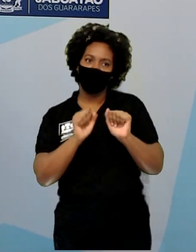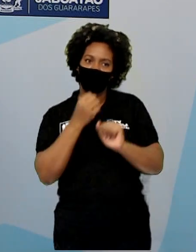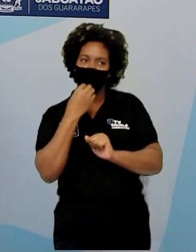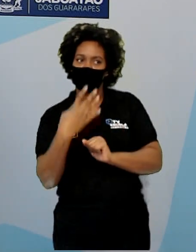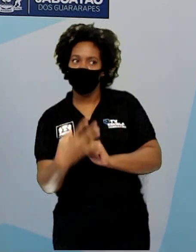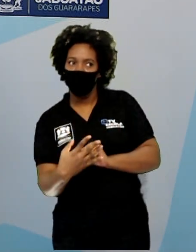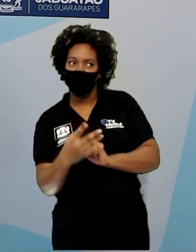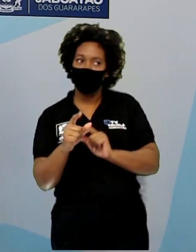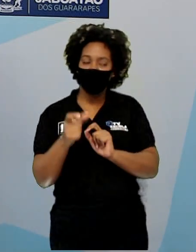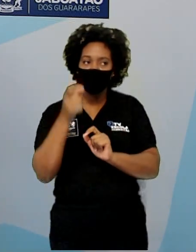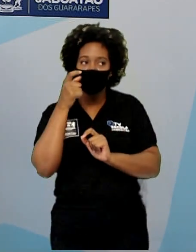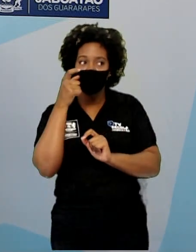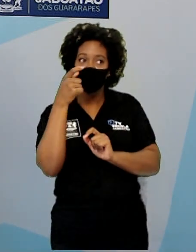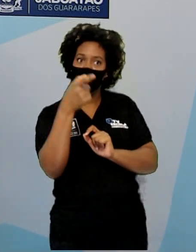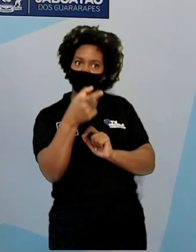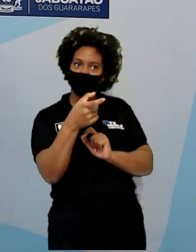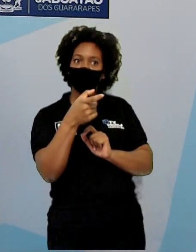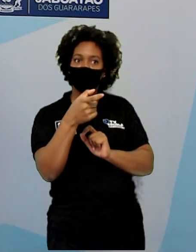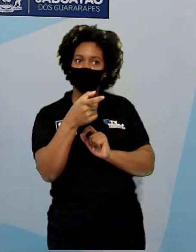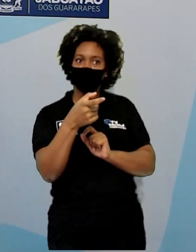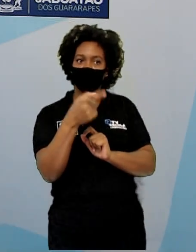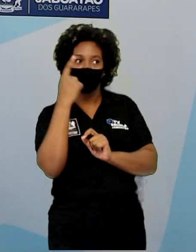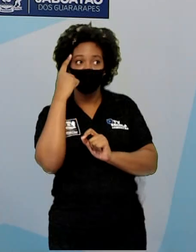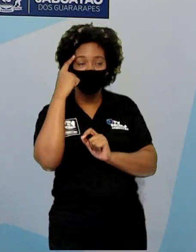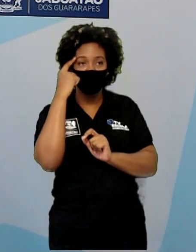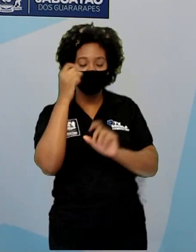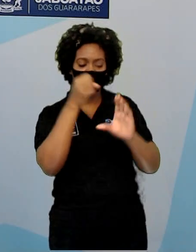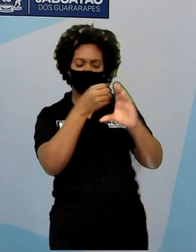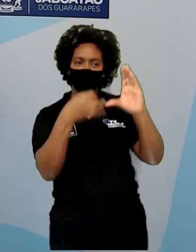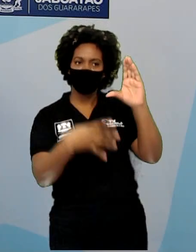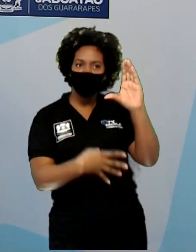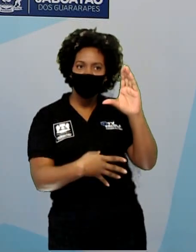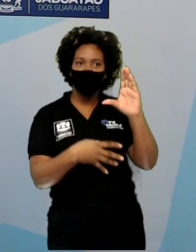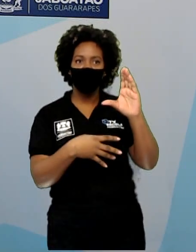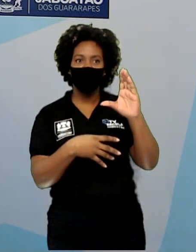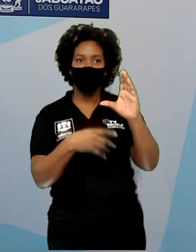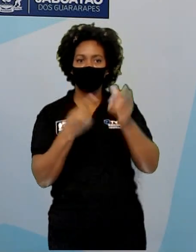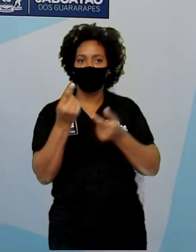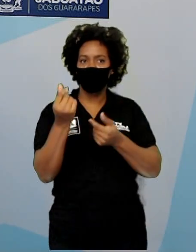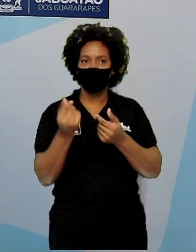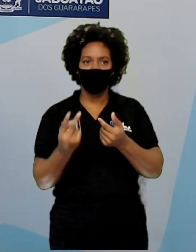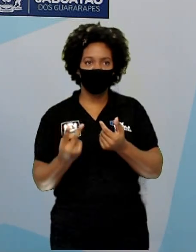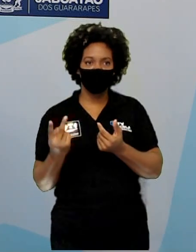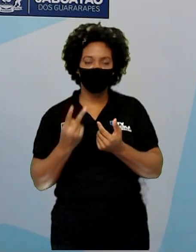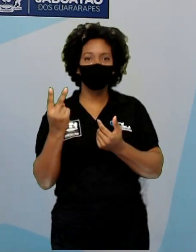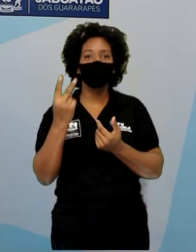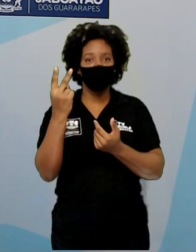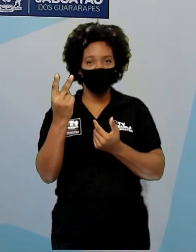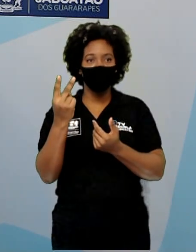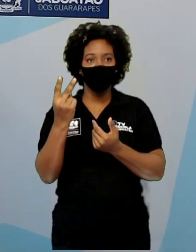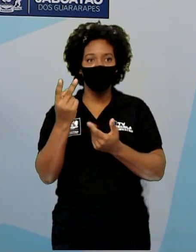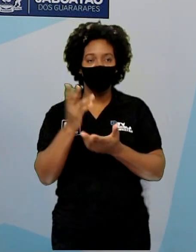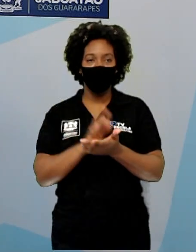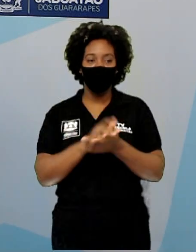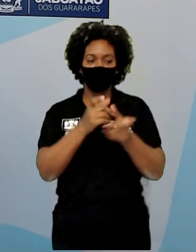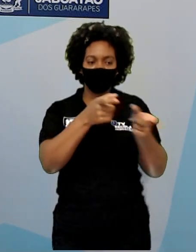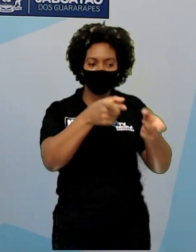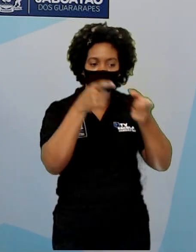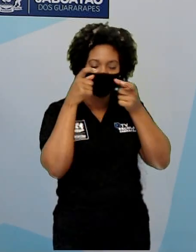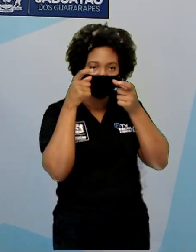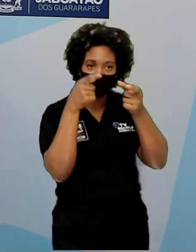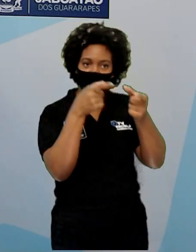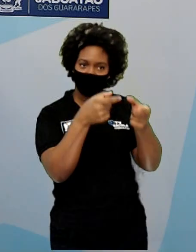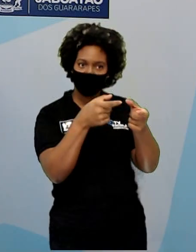talvez seja bom para mim, vou ver melhor as características, o valor. Serve para isso o anúncio, para chamar a nossa atenção,